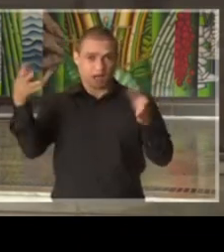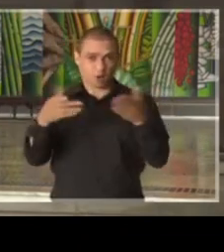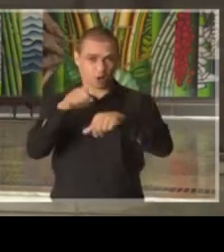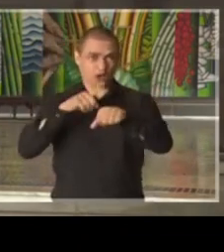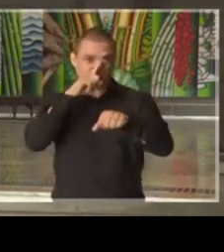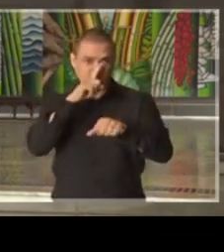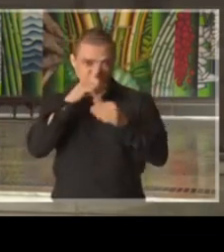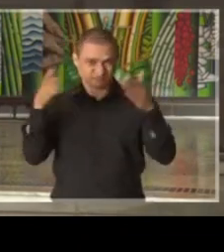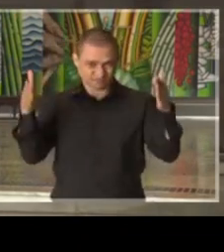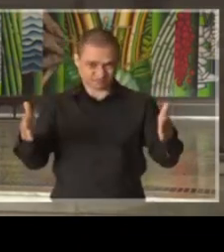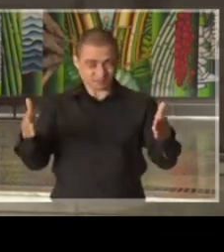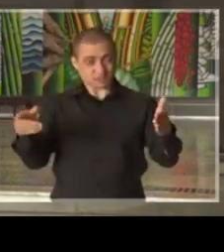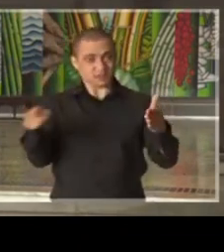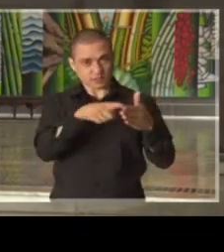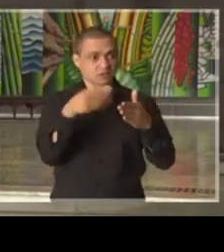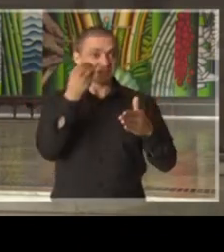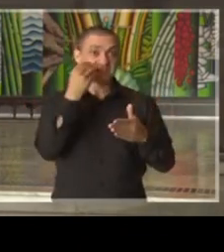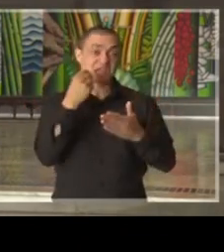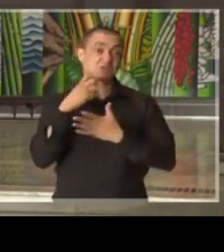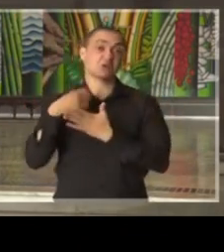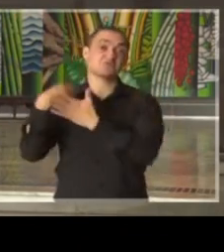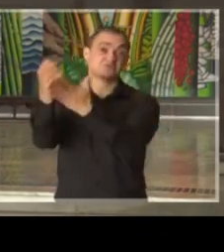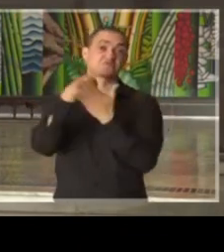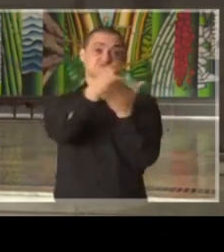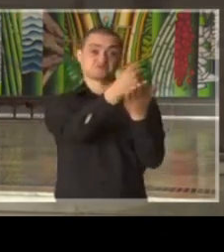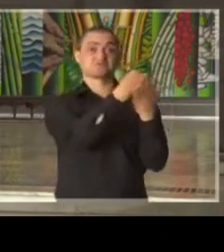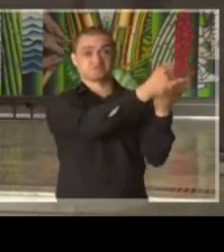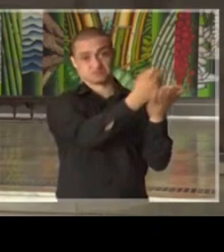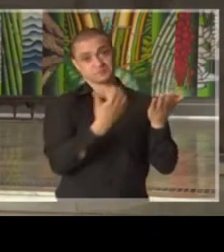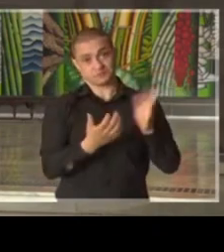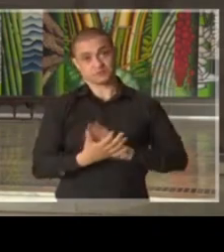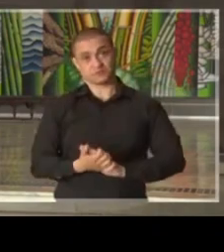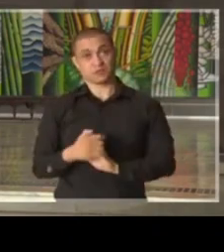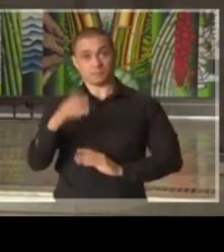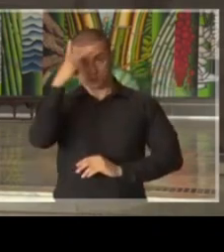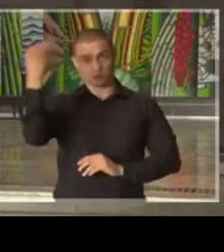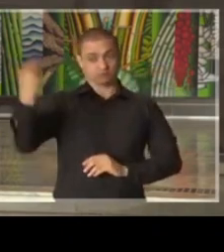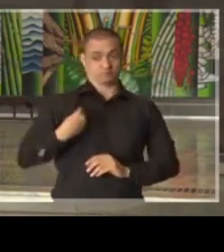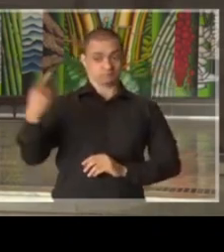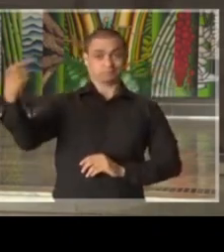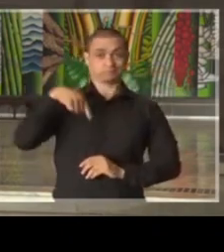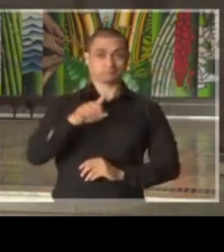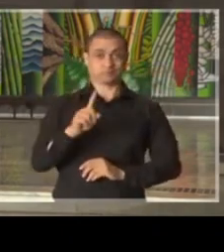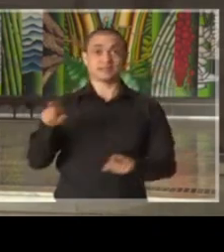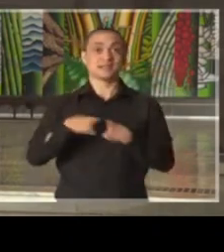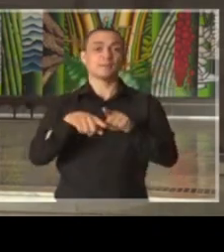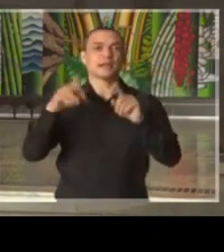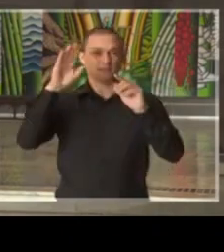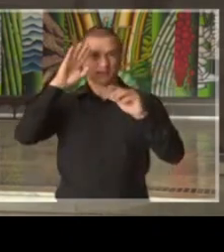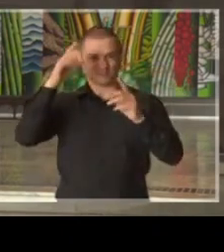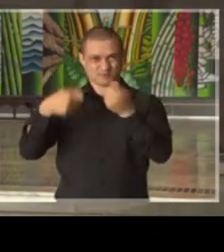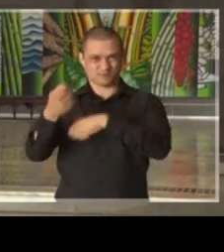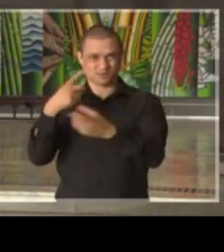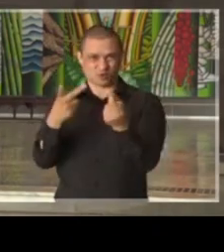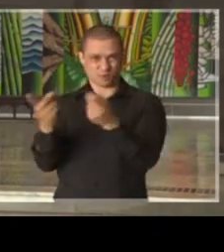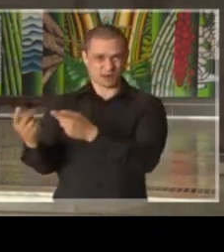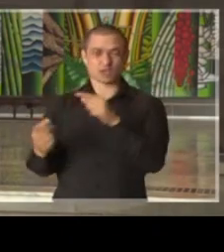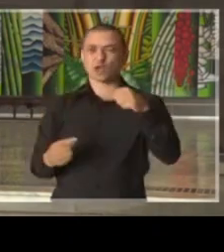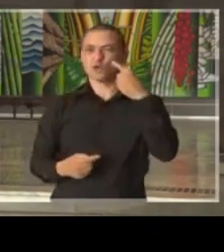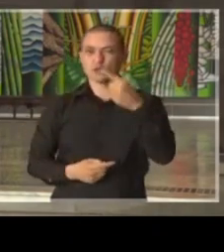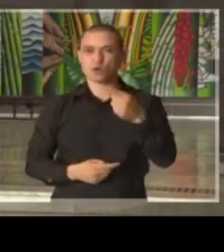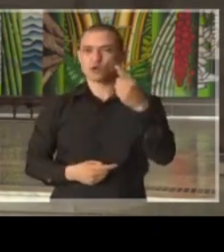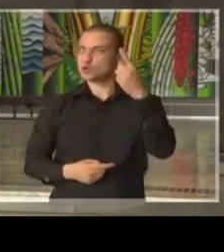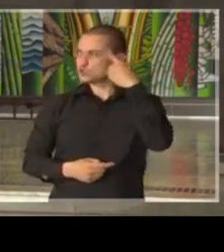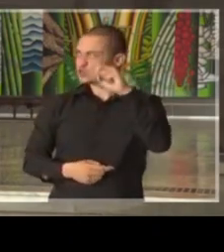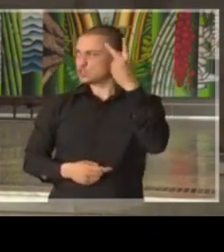para fazerem a entrega remotamente, manterem os empregos, inclusive no comércio. Eu já vi ao longo desses últimos